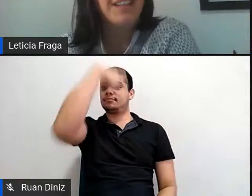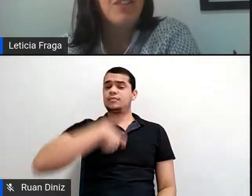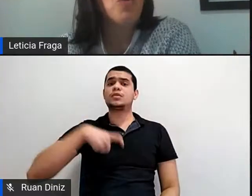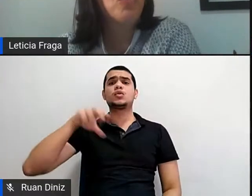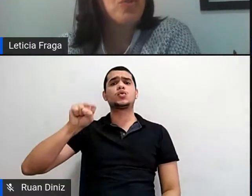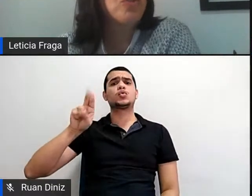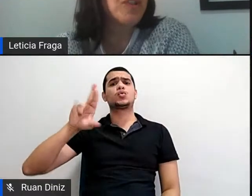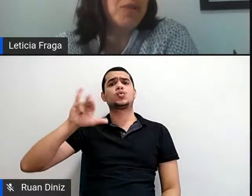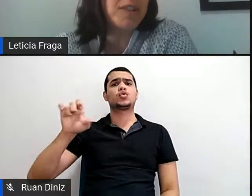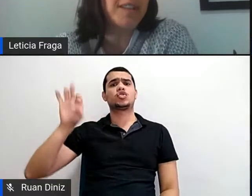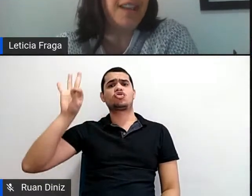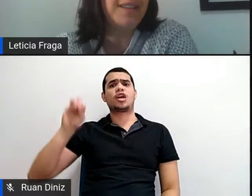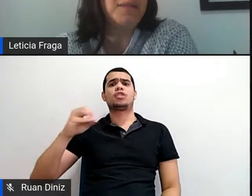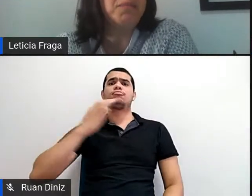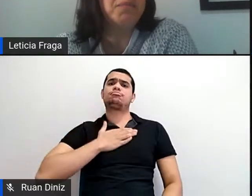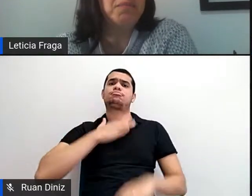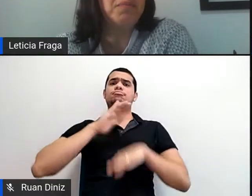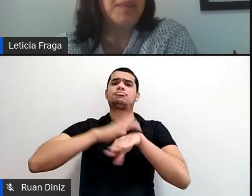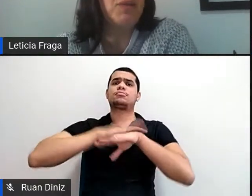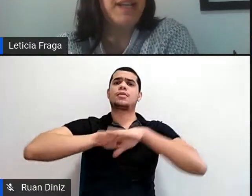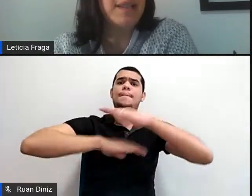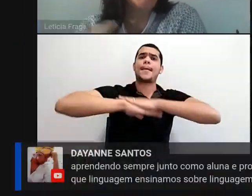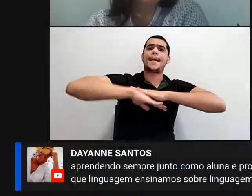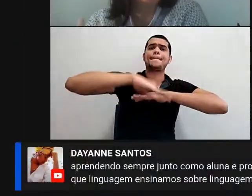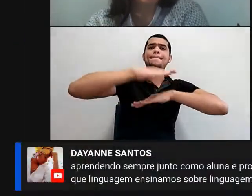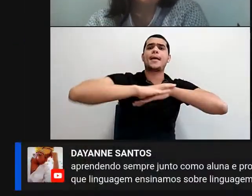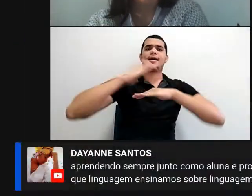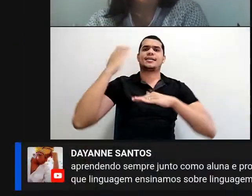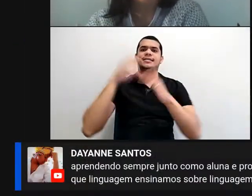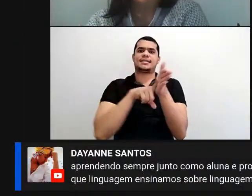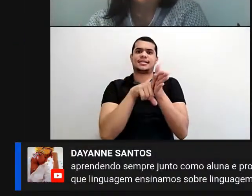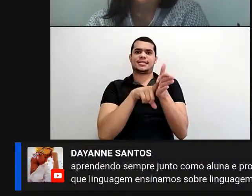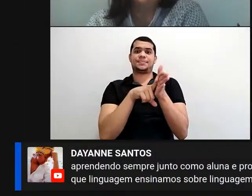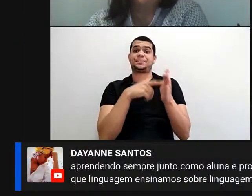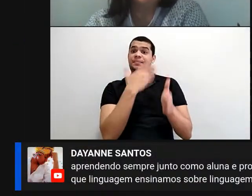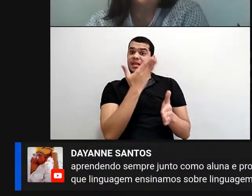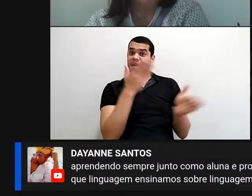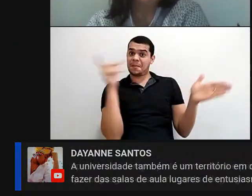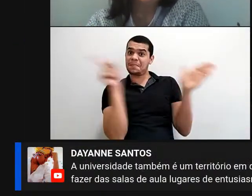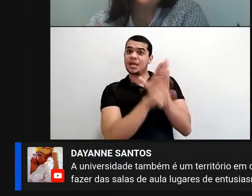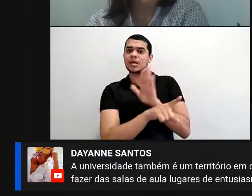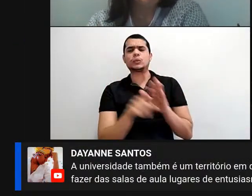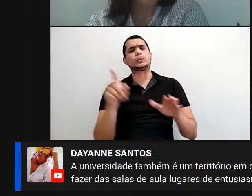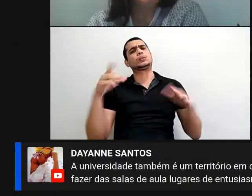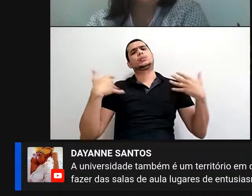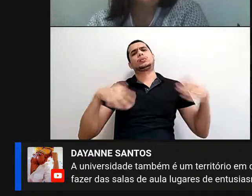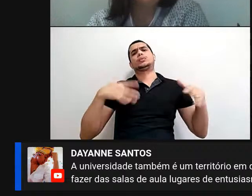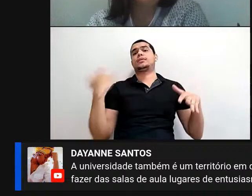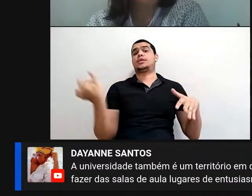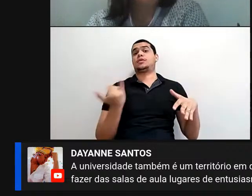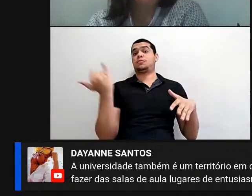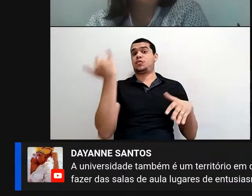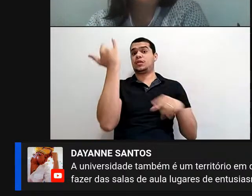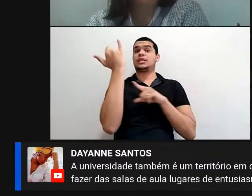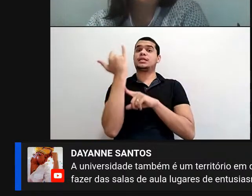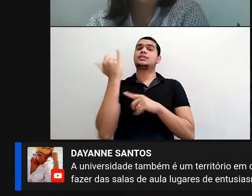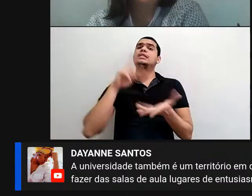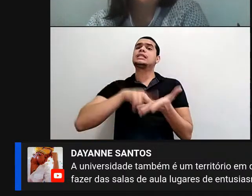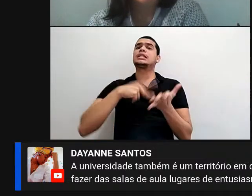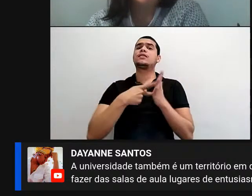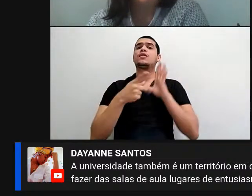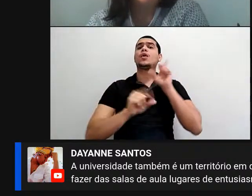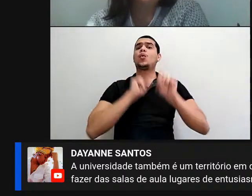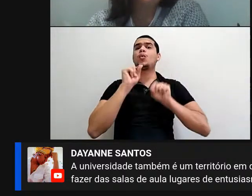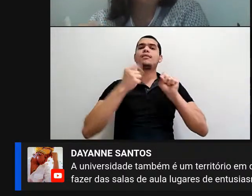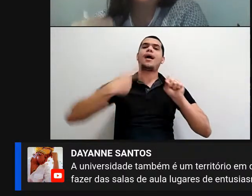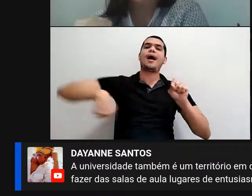de construção de ciência. Então, essa pergunta é uma pergunta que quando ela é feita já significa, né, que a gente